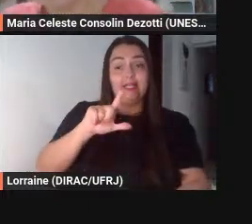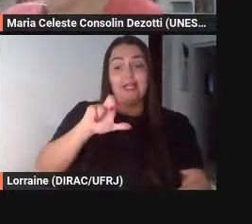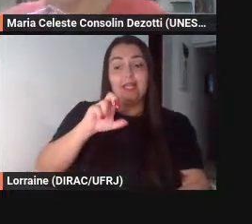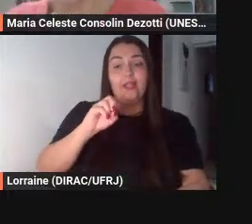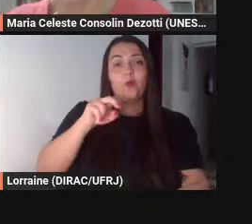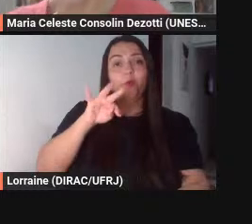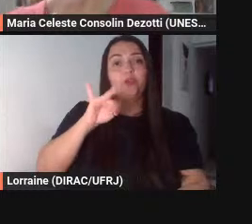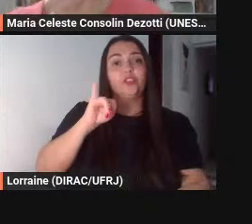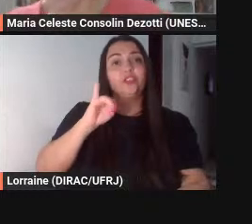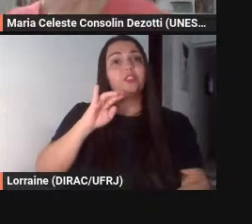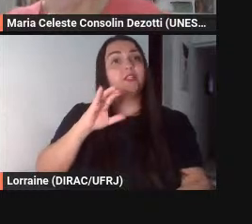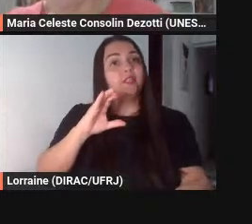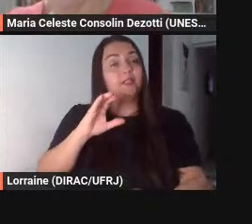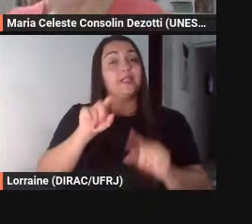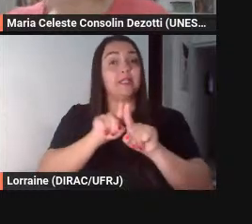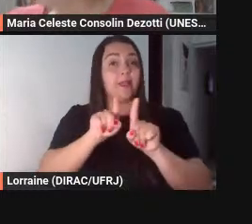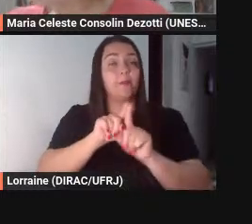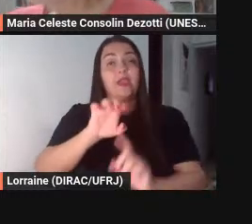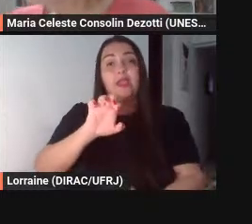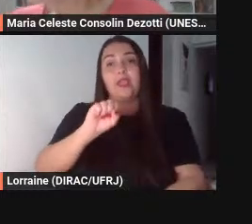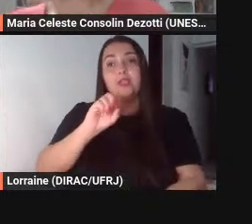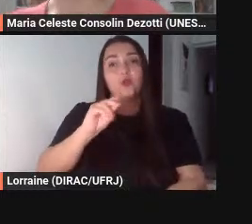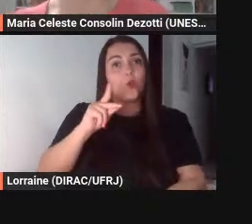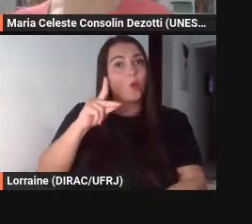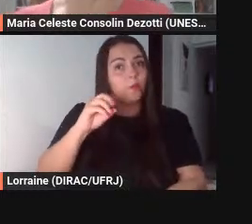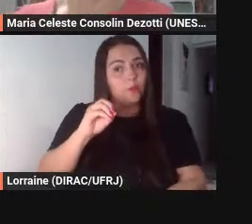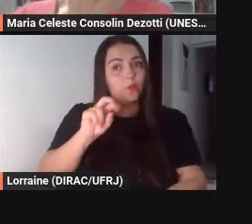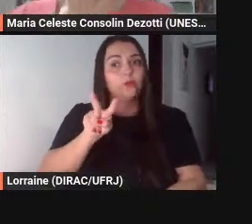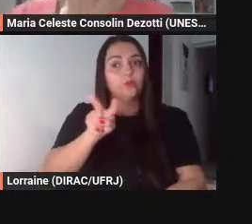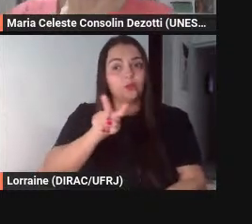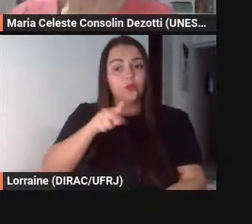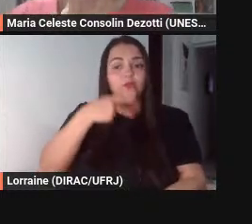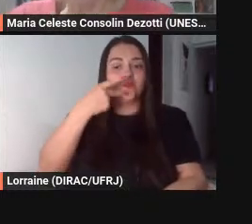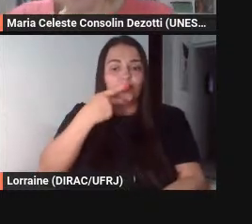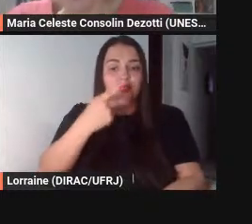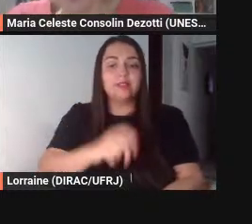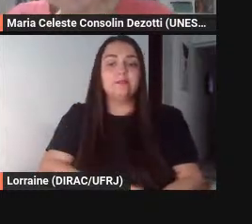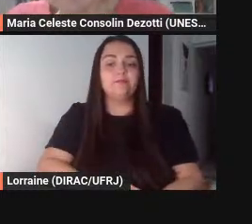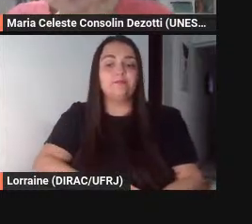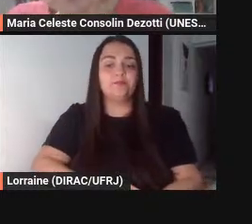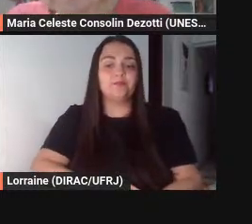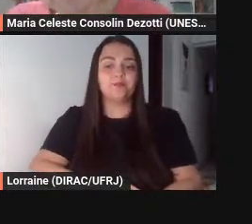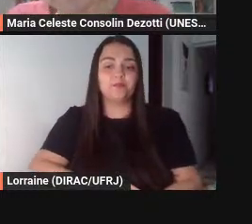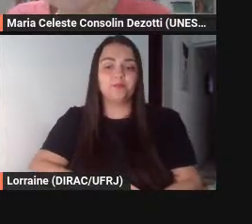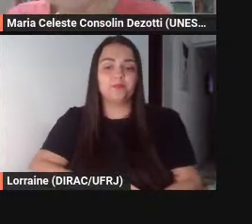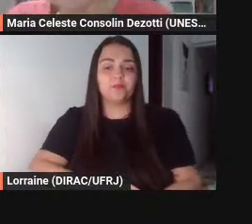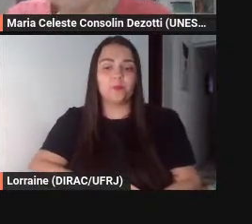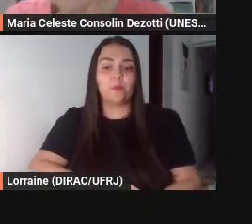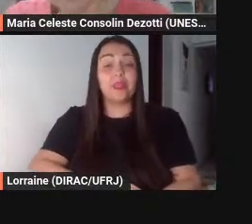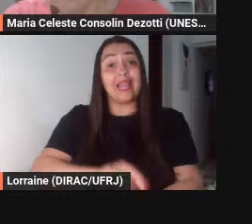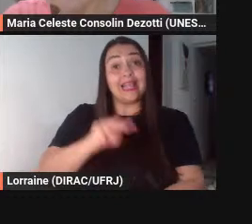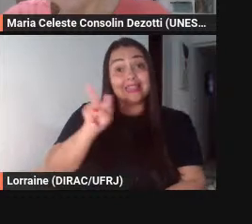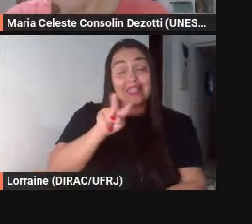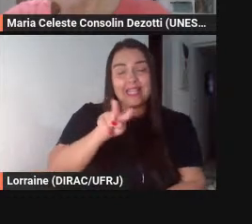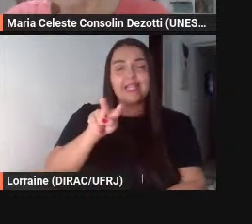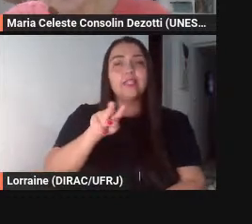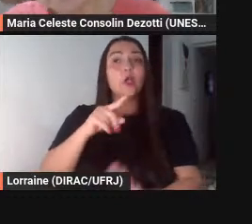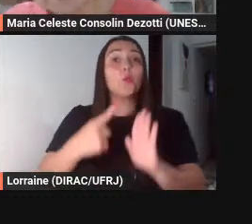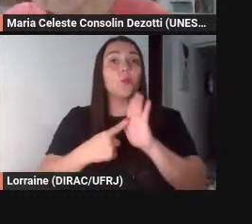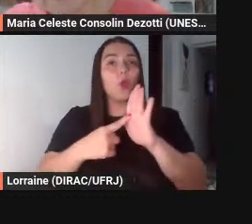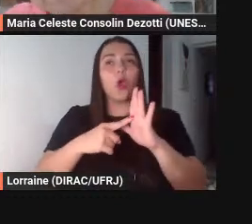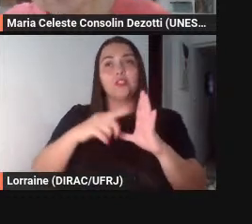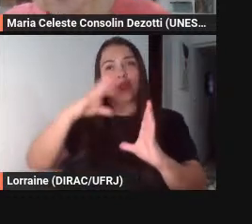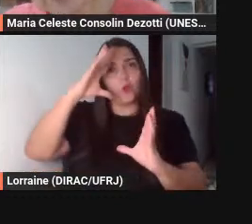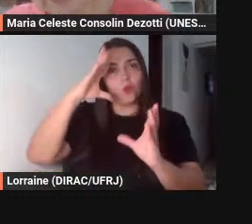nessa fala aqui do Exopo é que a conclusão que eles apresentam ou seja a